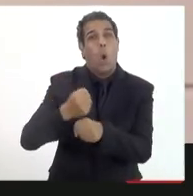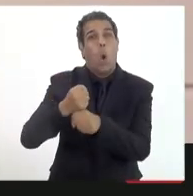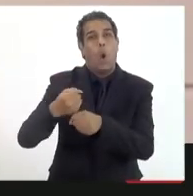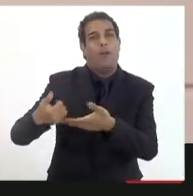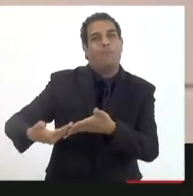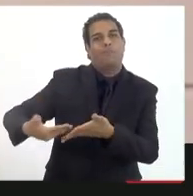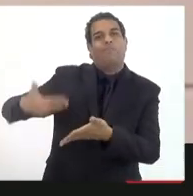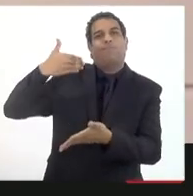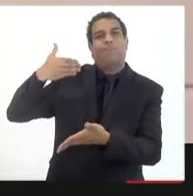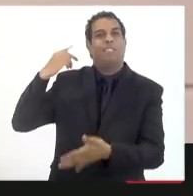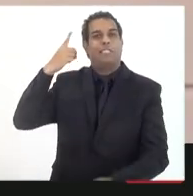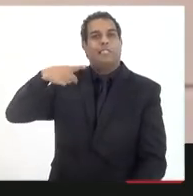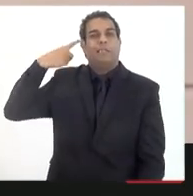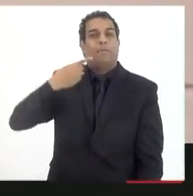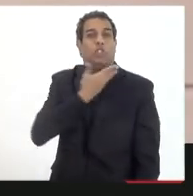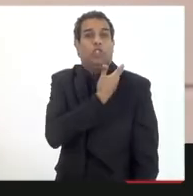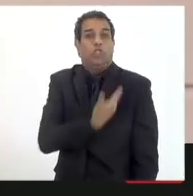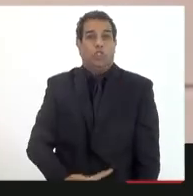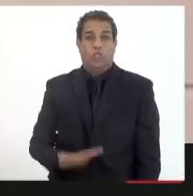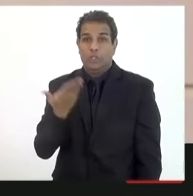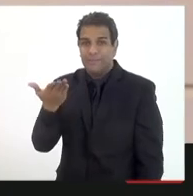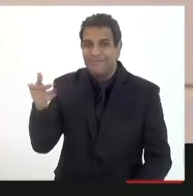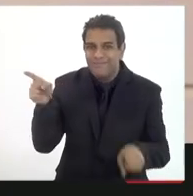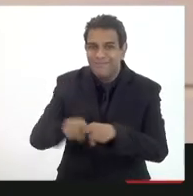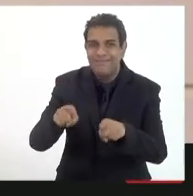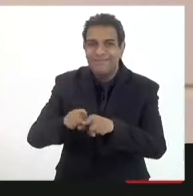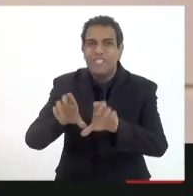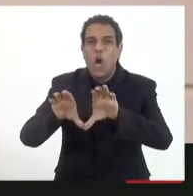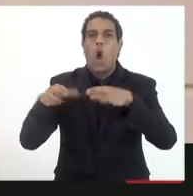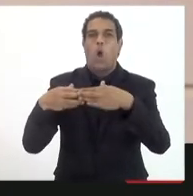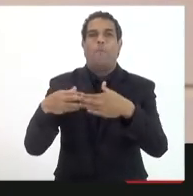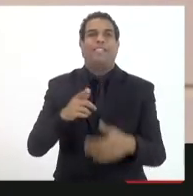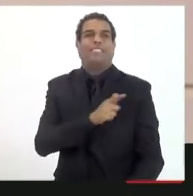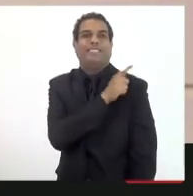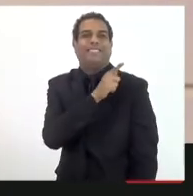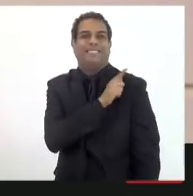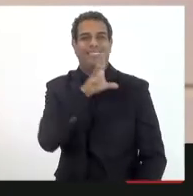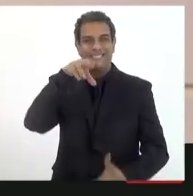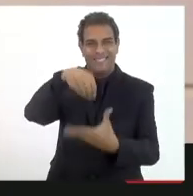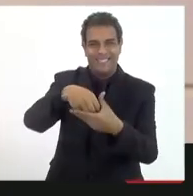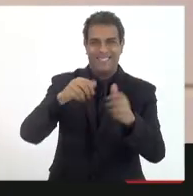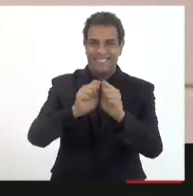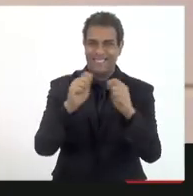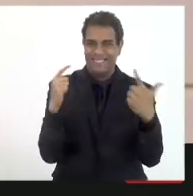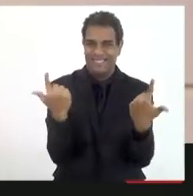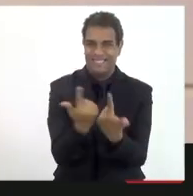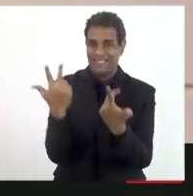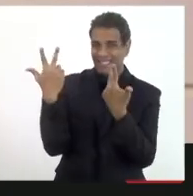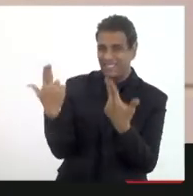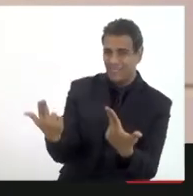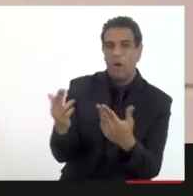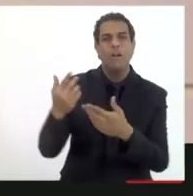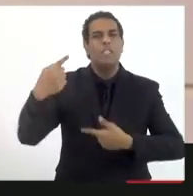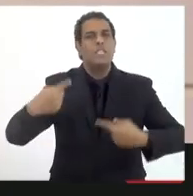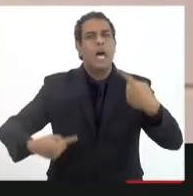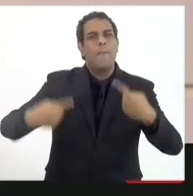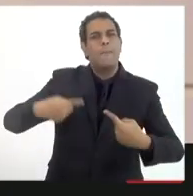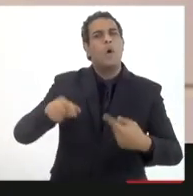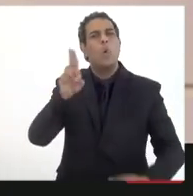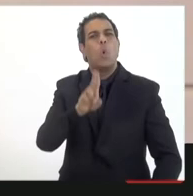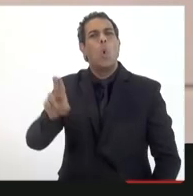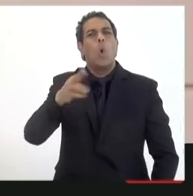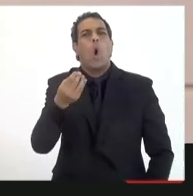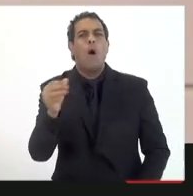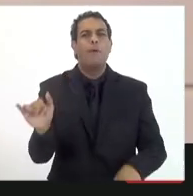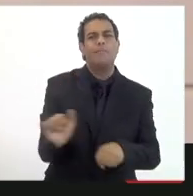a honra de ser deputado no estadual inclusive com vossa excelência na companhia de vossa excelência e quando se debatia o uso dos